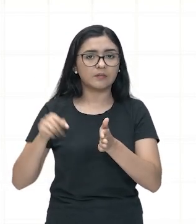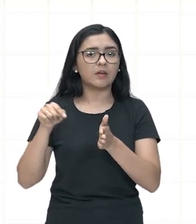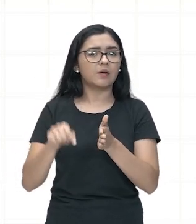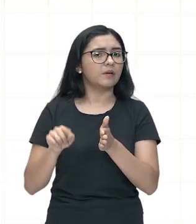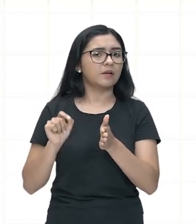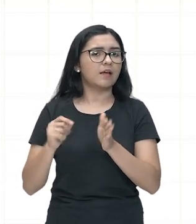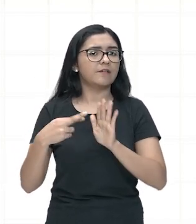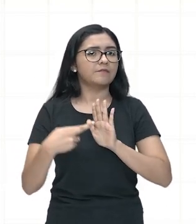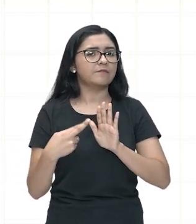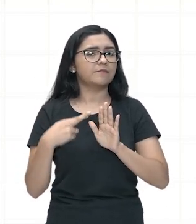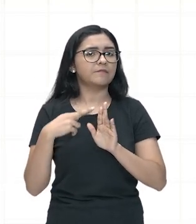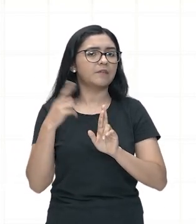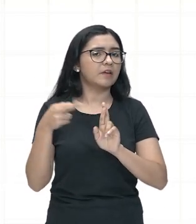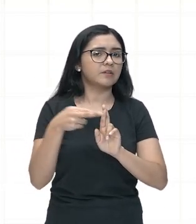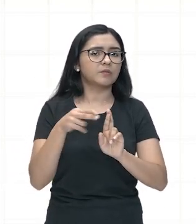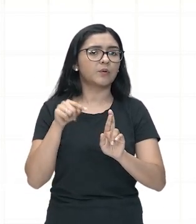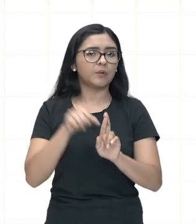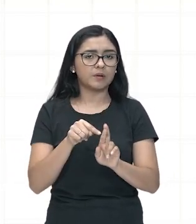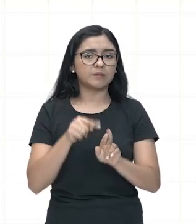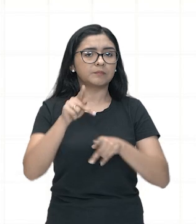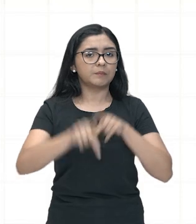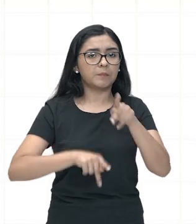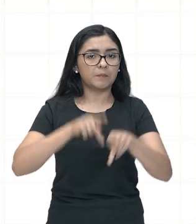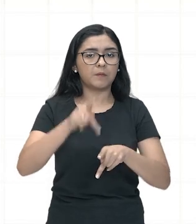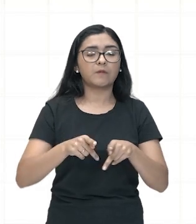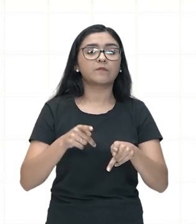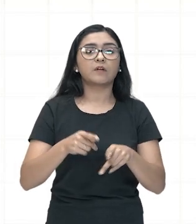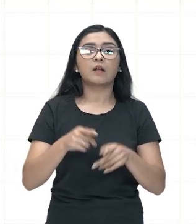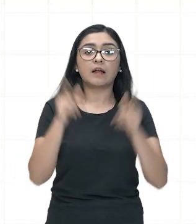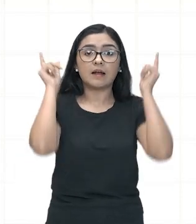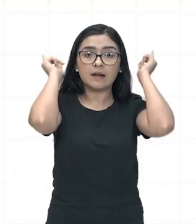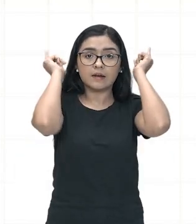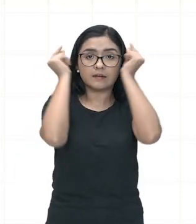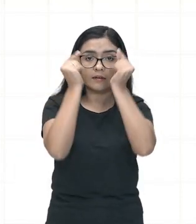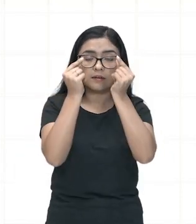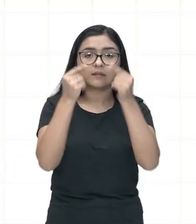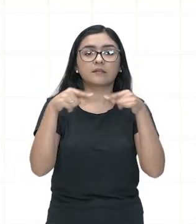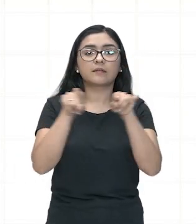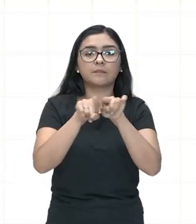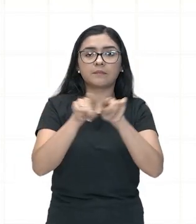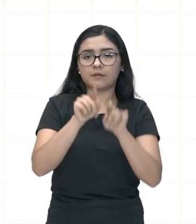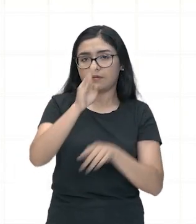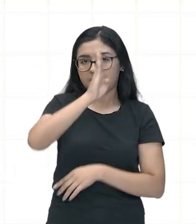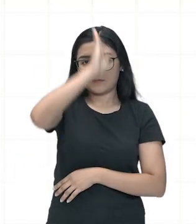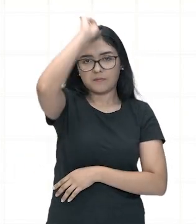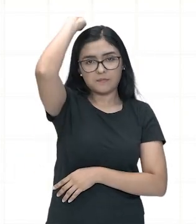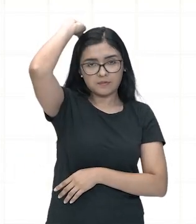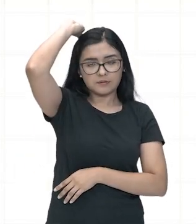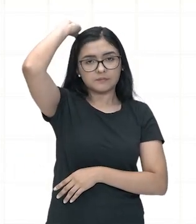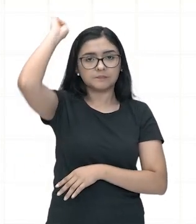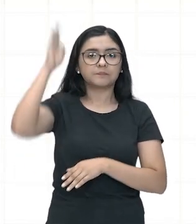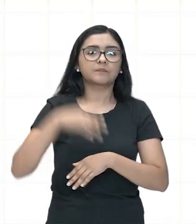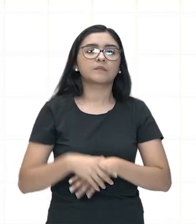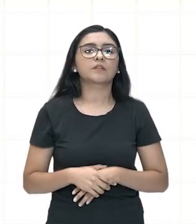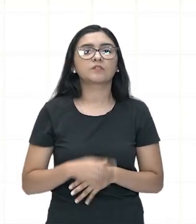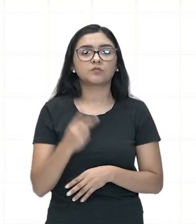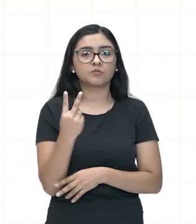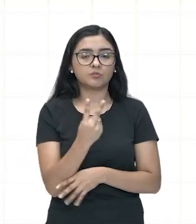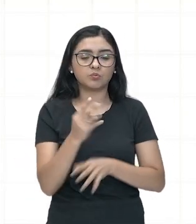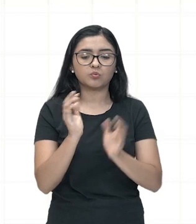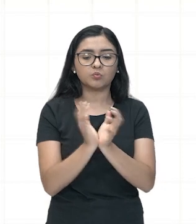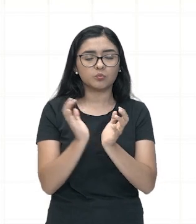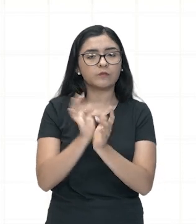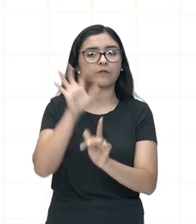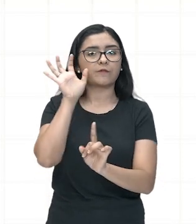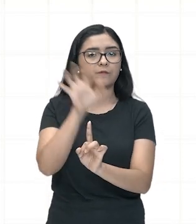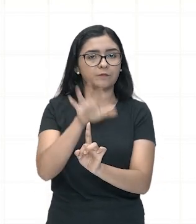ela se refere principalmente à civilização grega e romana, essas civilizações que vão trazer uma influência muito